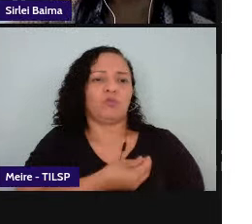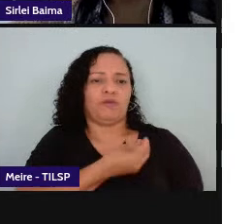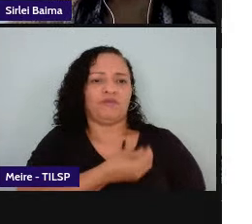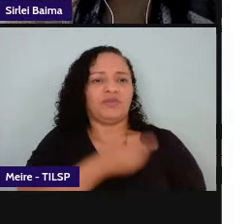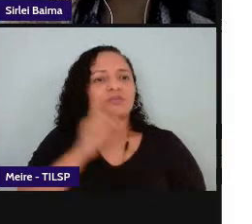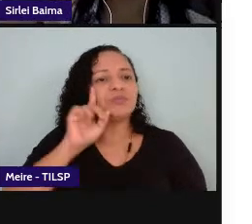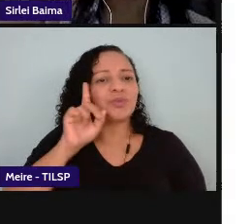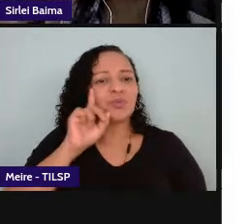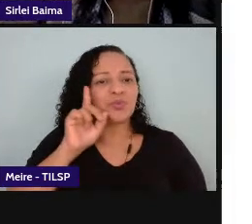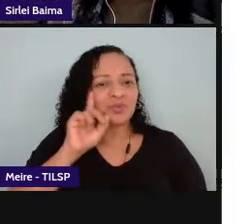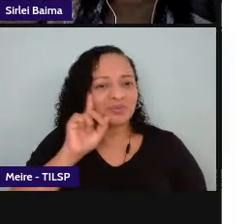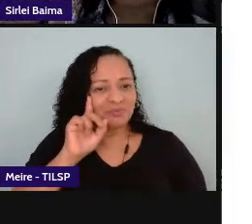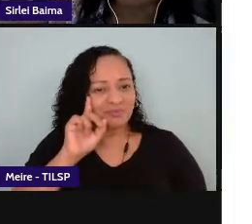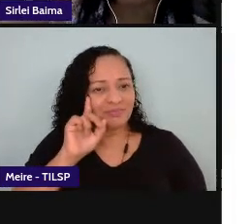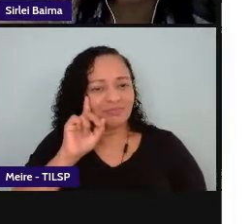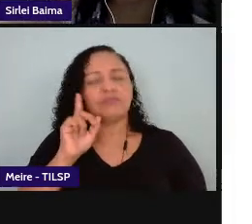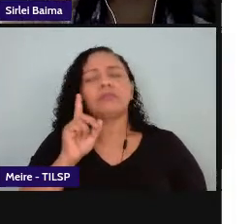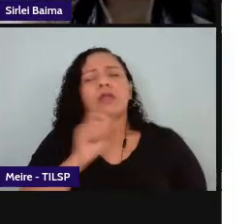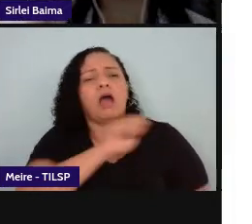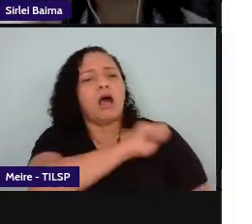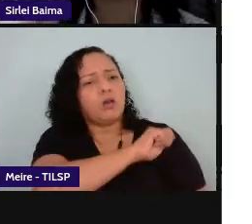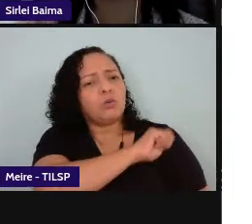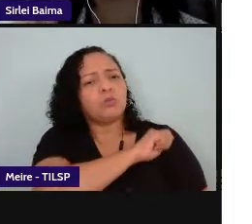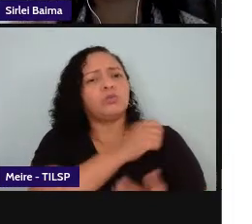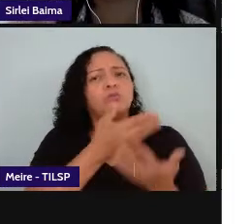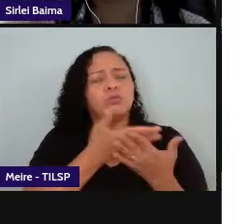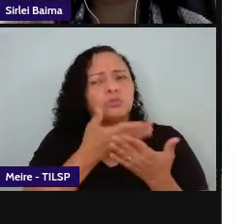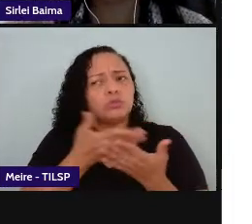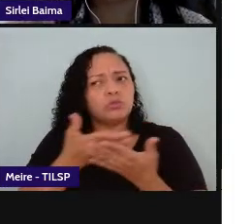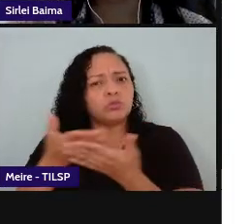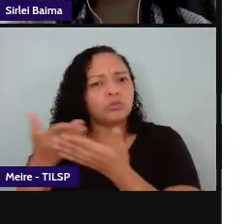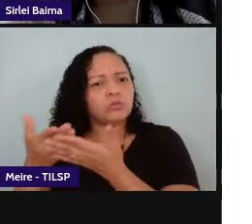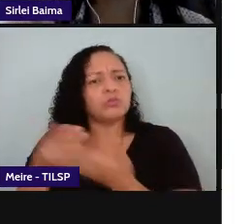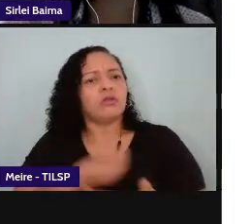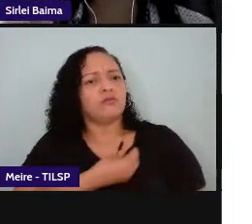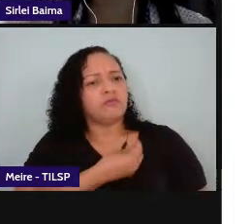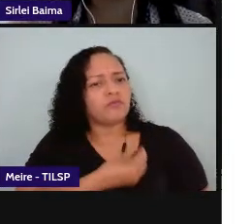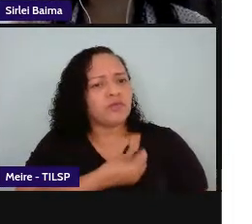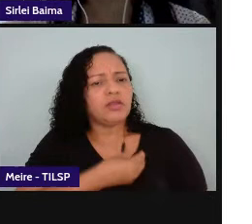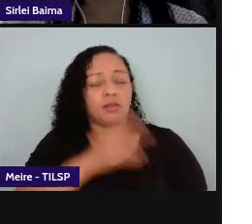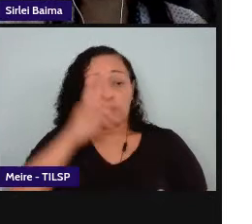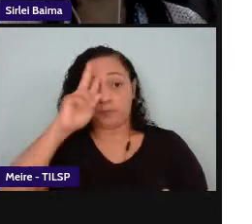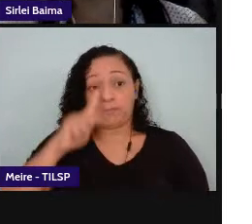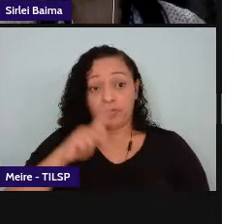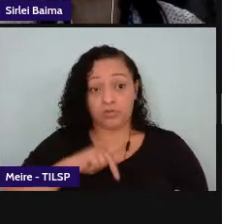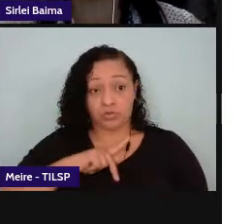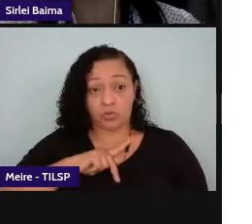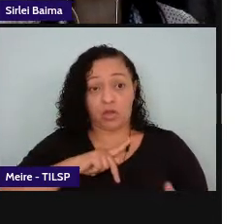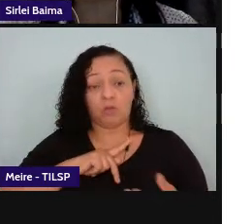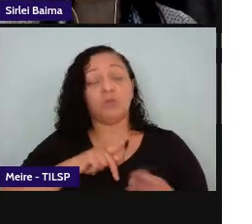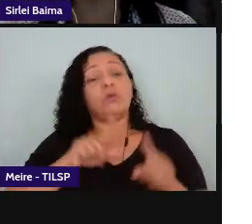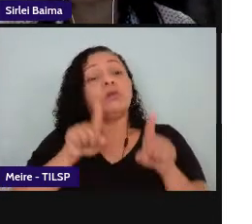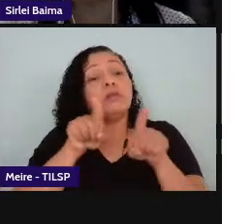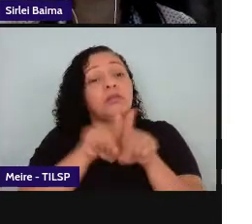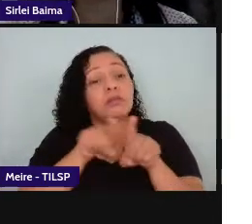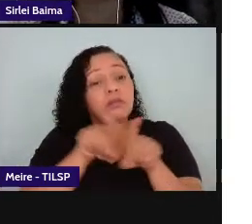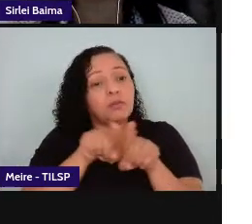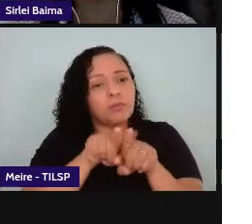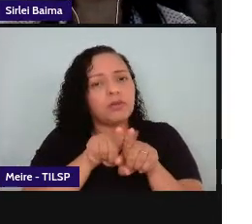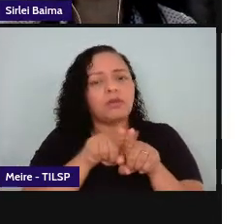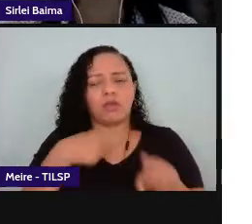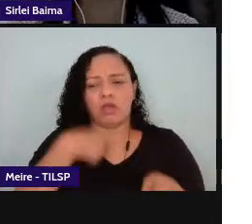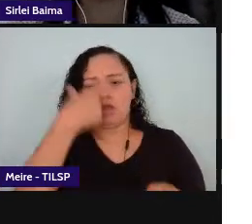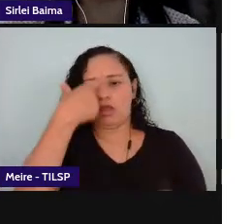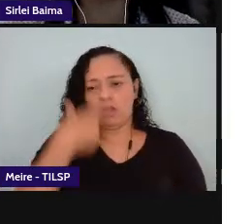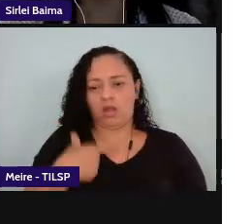no mundo perpassando a sua vida pessoal mas em contrapartida eu com